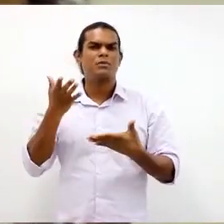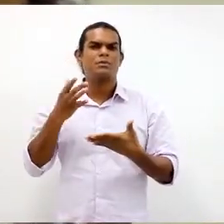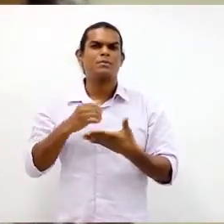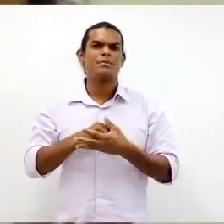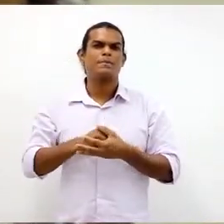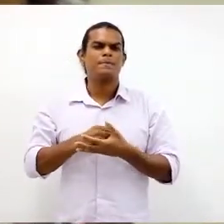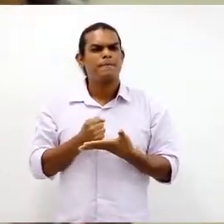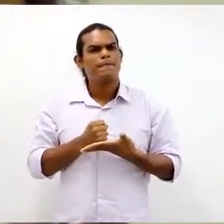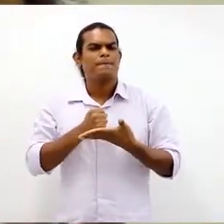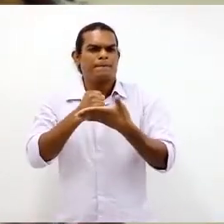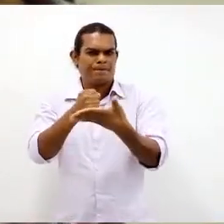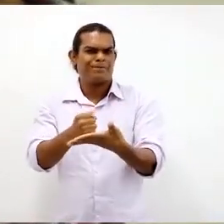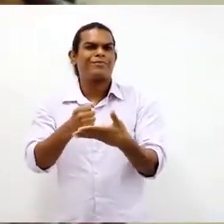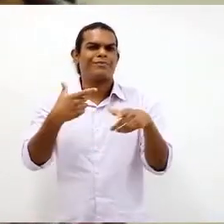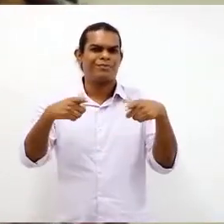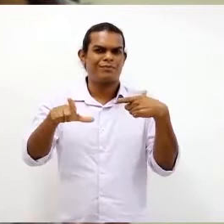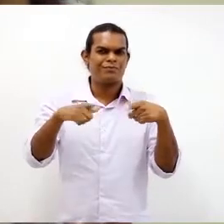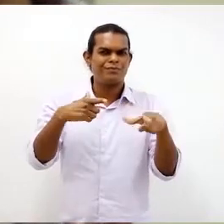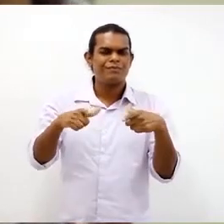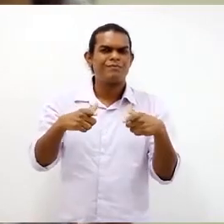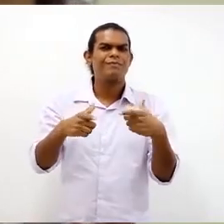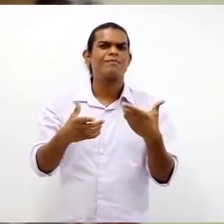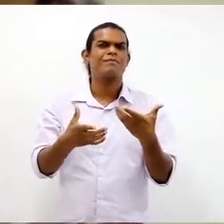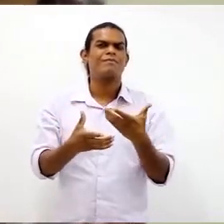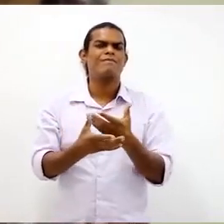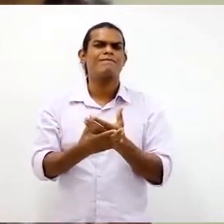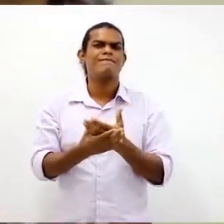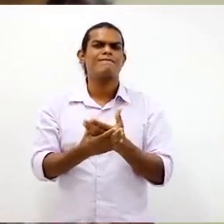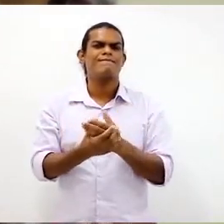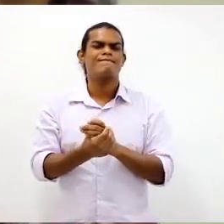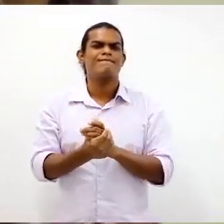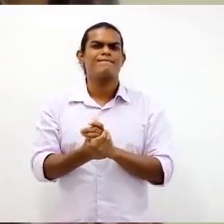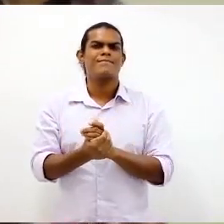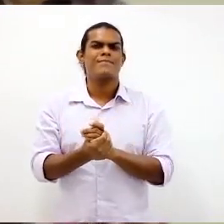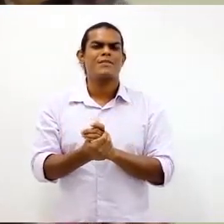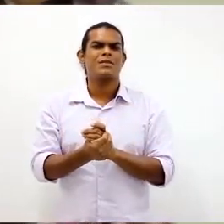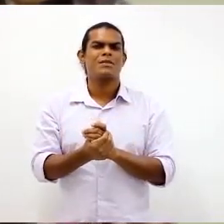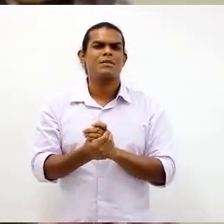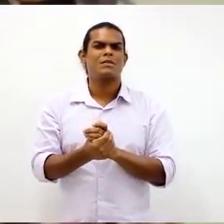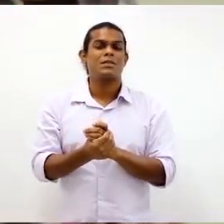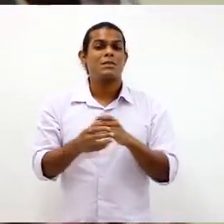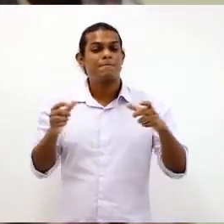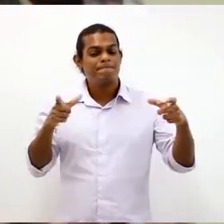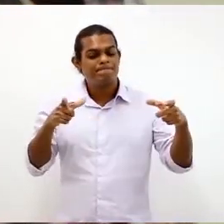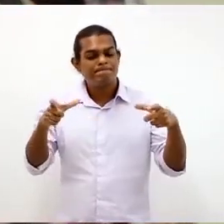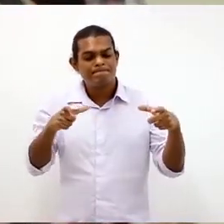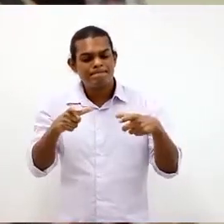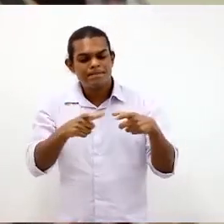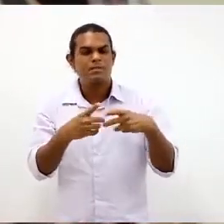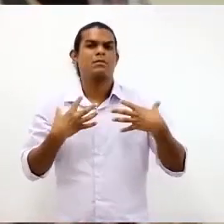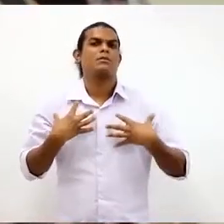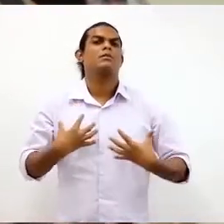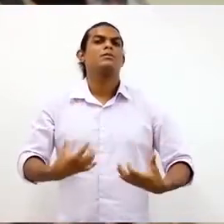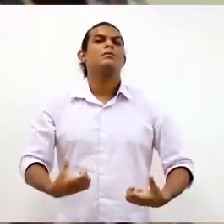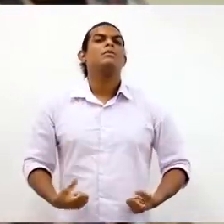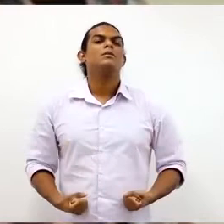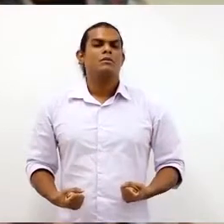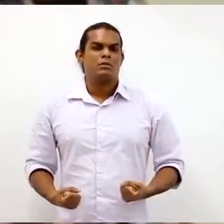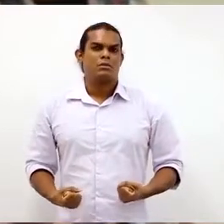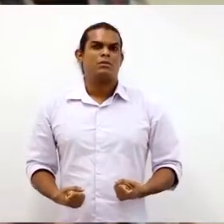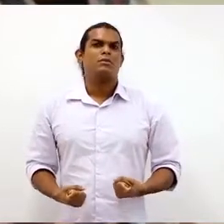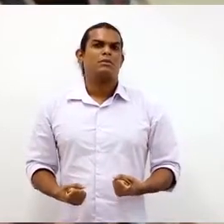confortabilidade ao trabalhador, que garante a redução da fadiga, e a fadiga é